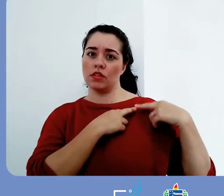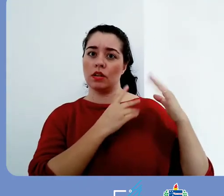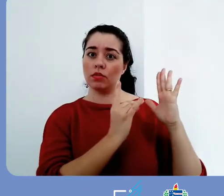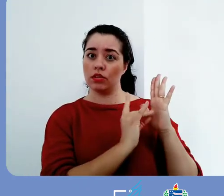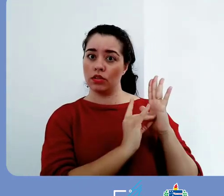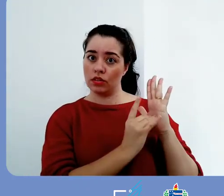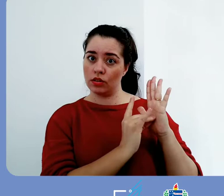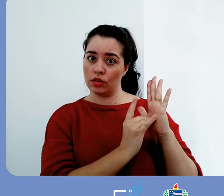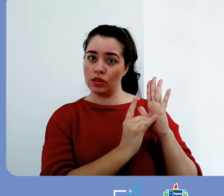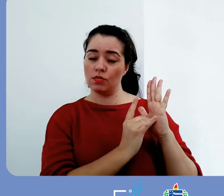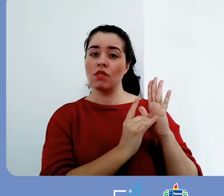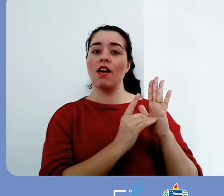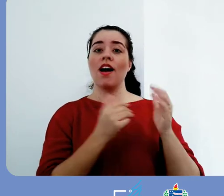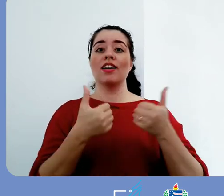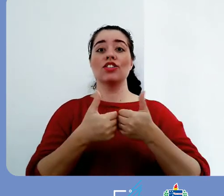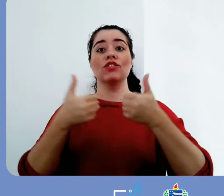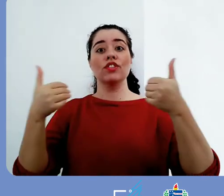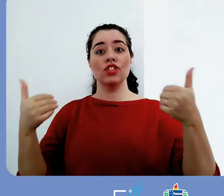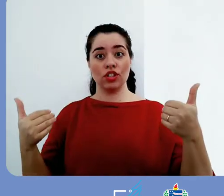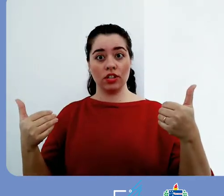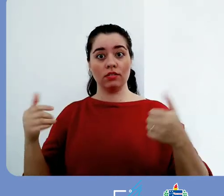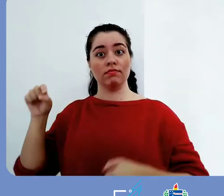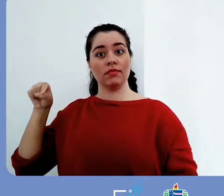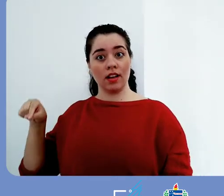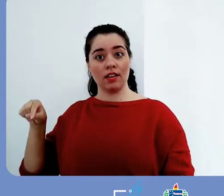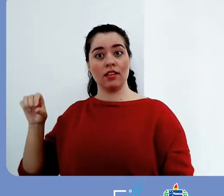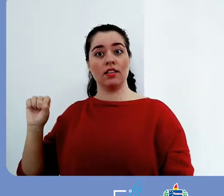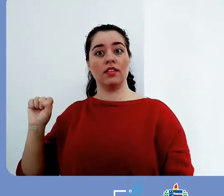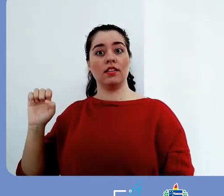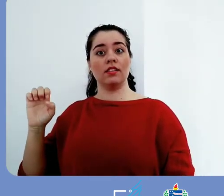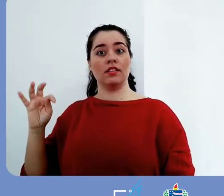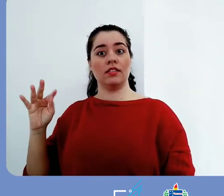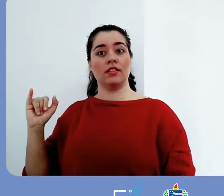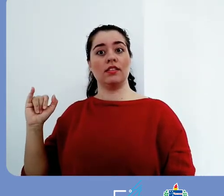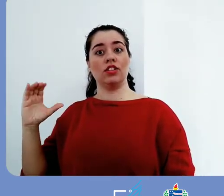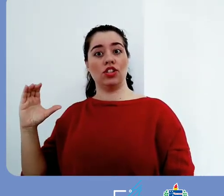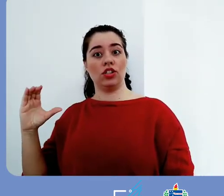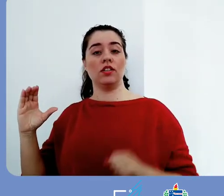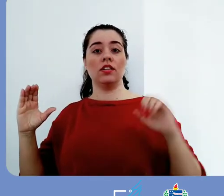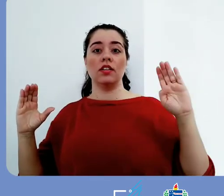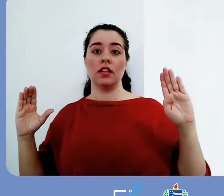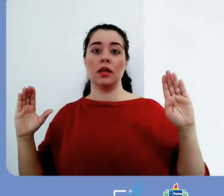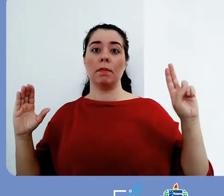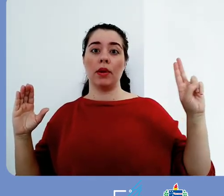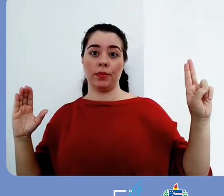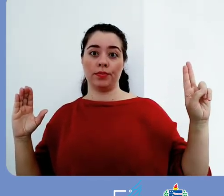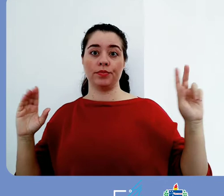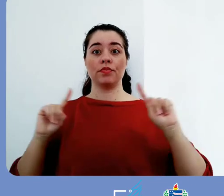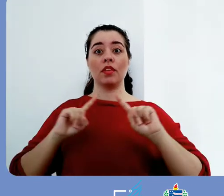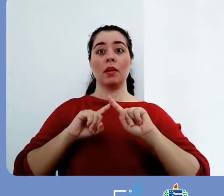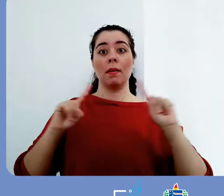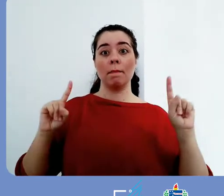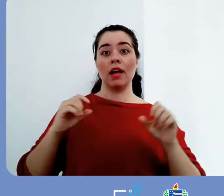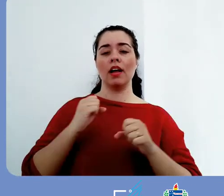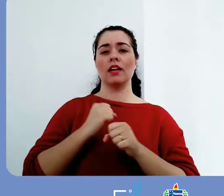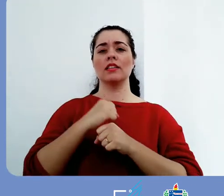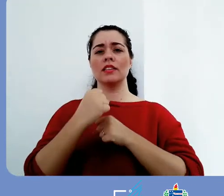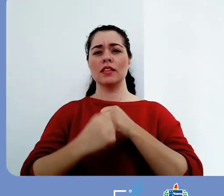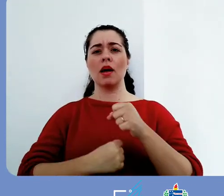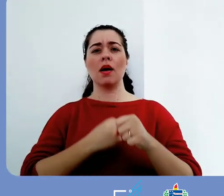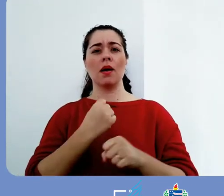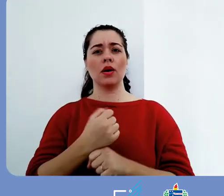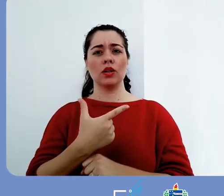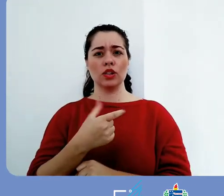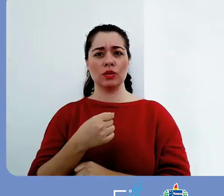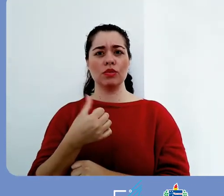2019, a gestão do repositório institucional, ele era compartilhado entre a CETIC e a biblioteca